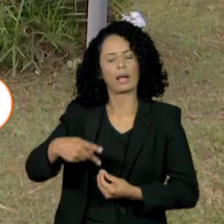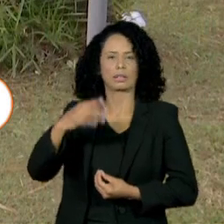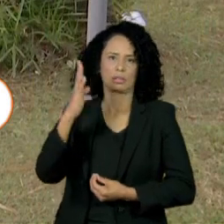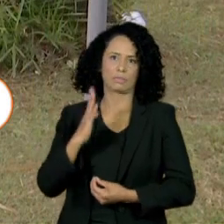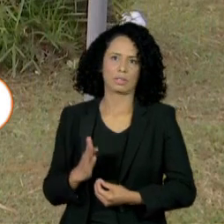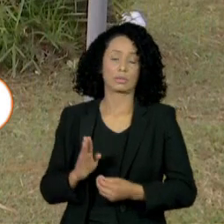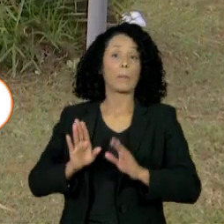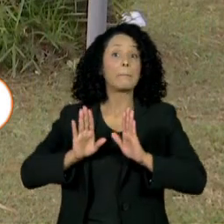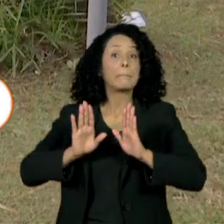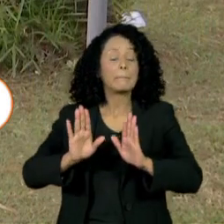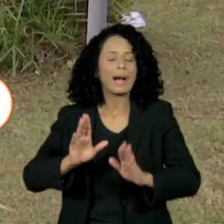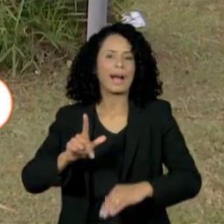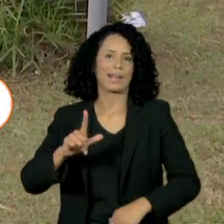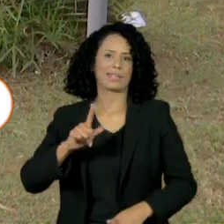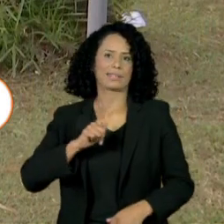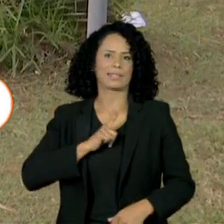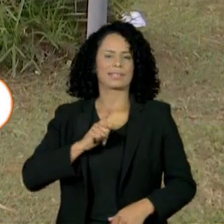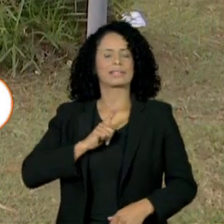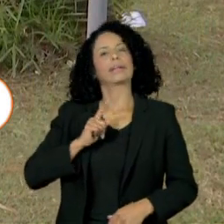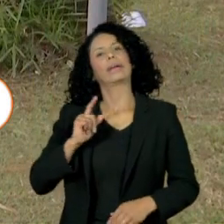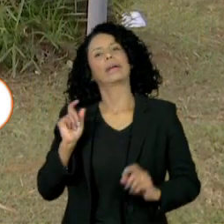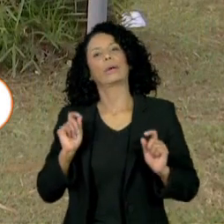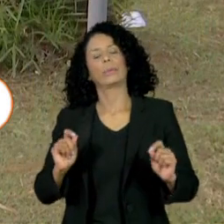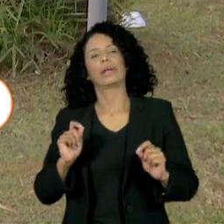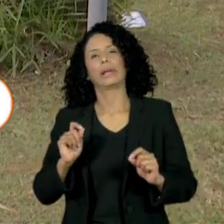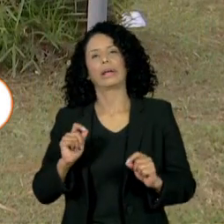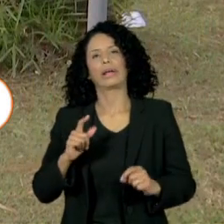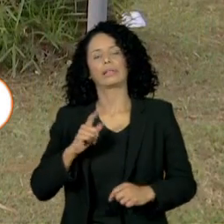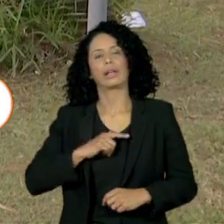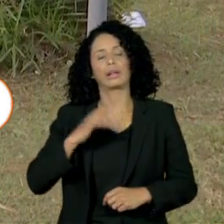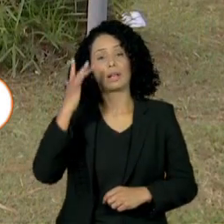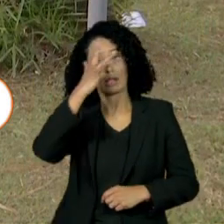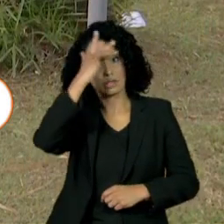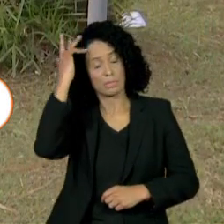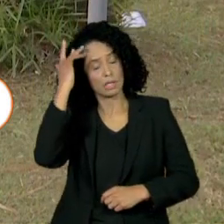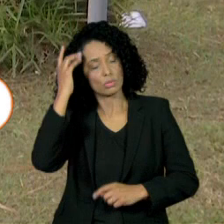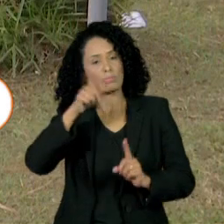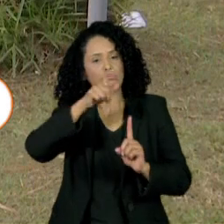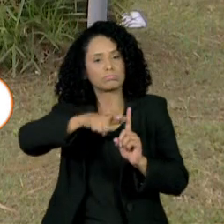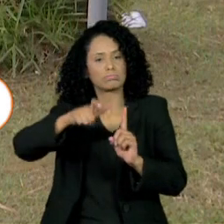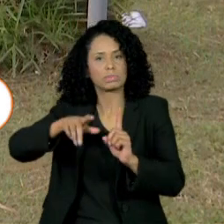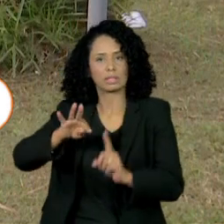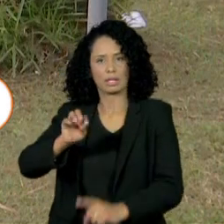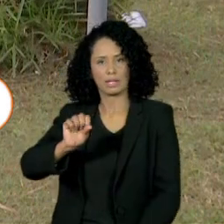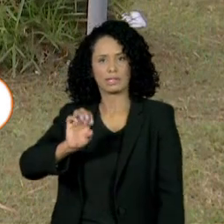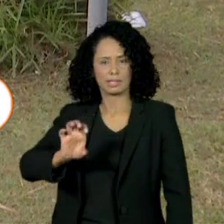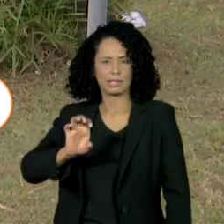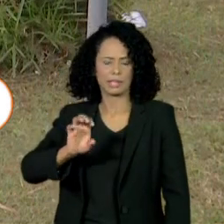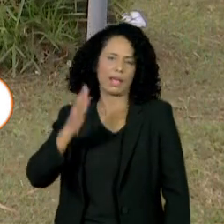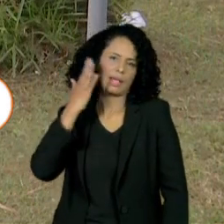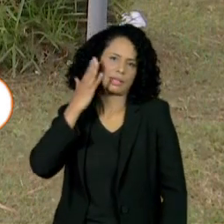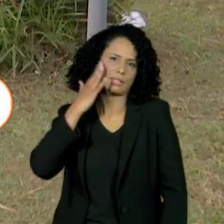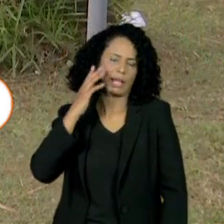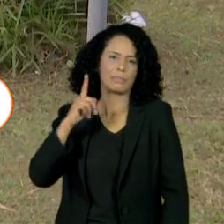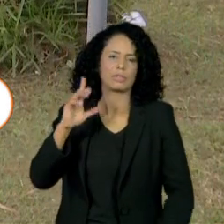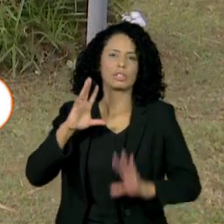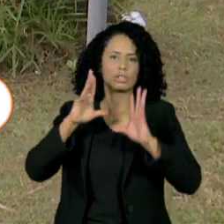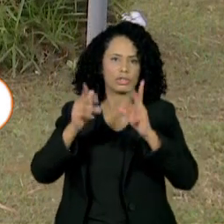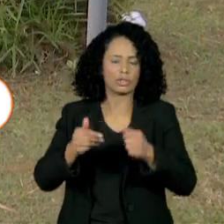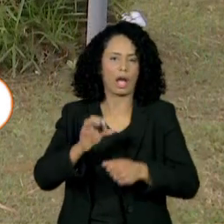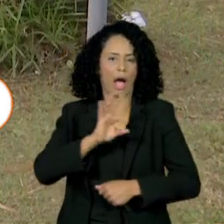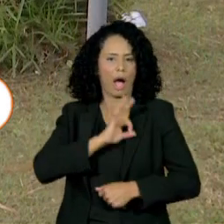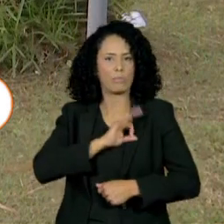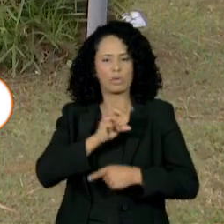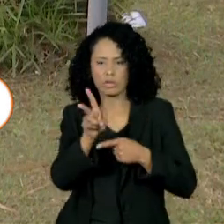causou estranheza entre os membros do TSE, já que a Polícia Federal já participa do processo eleitoral há